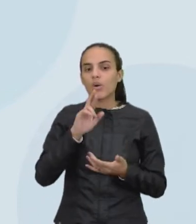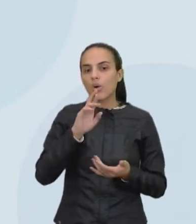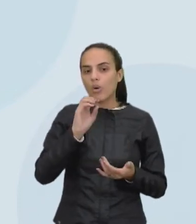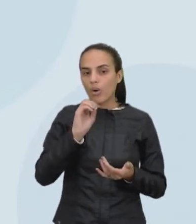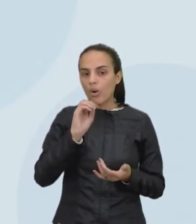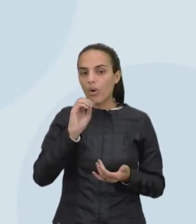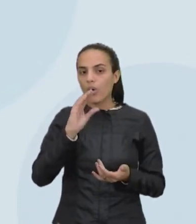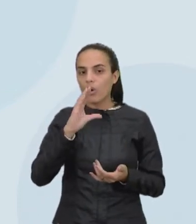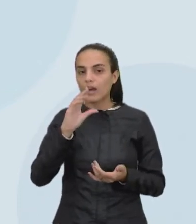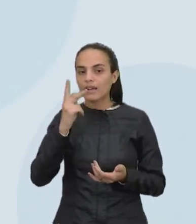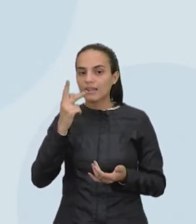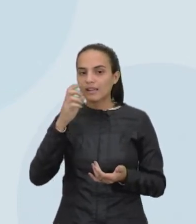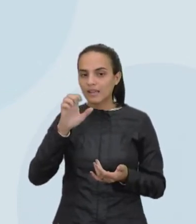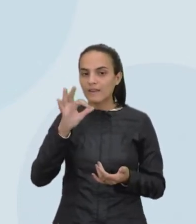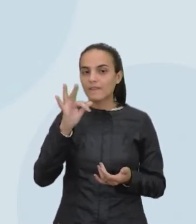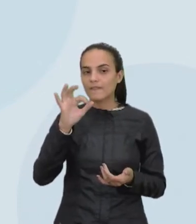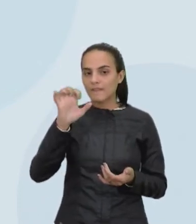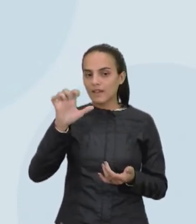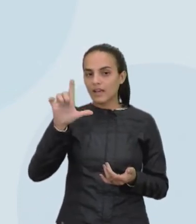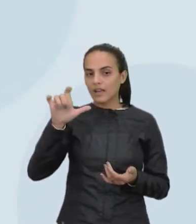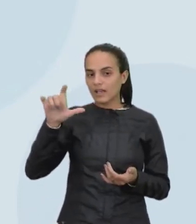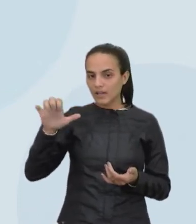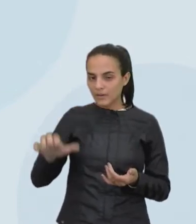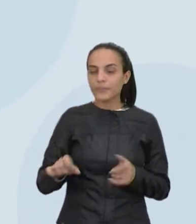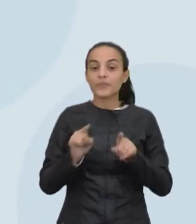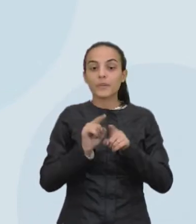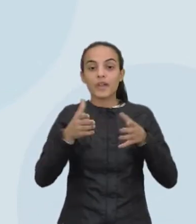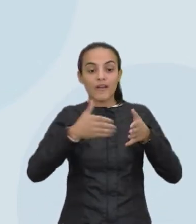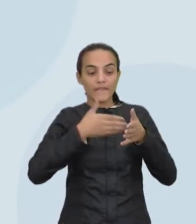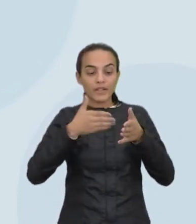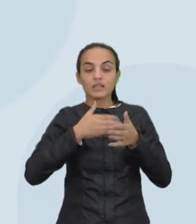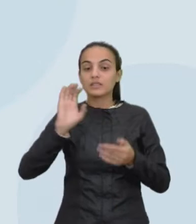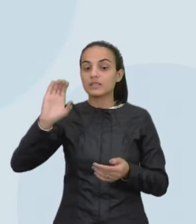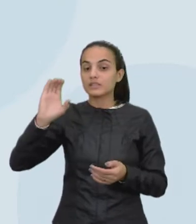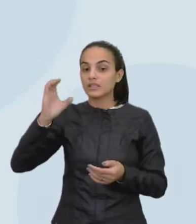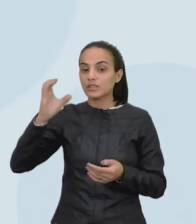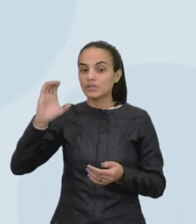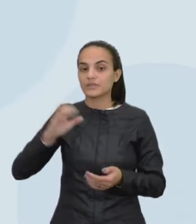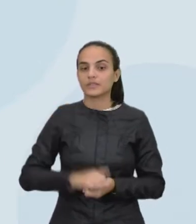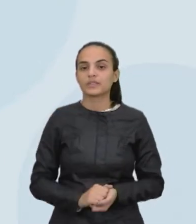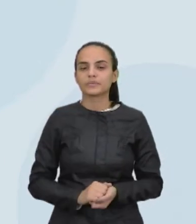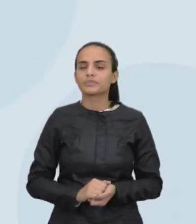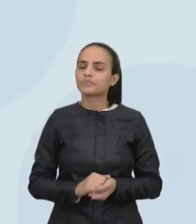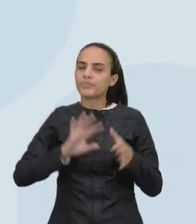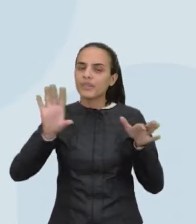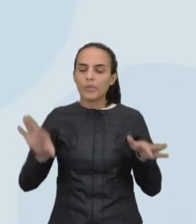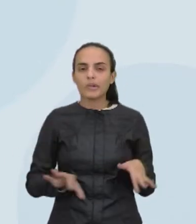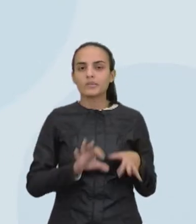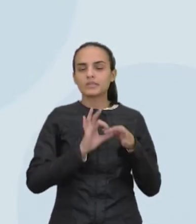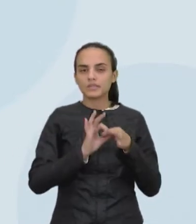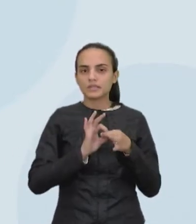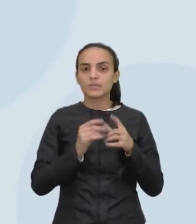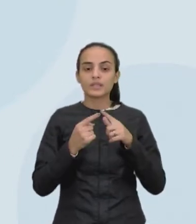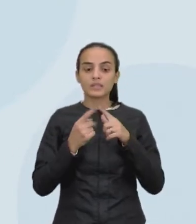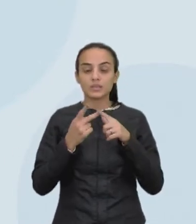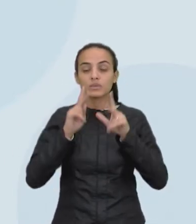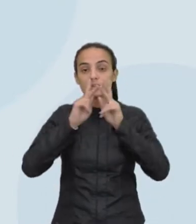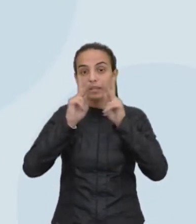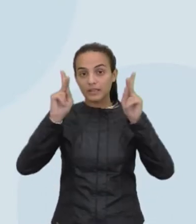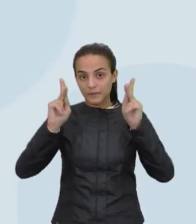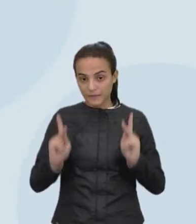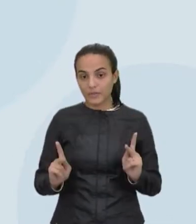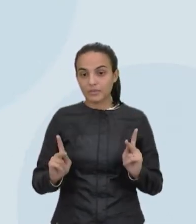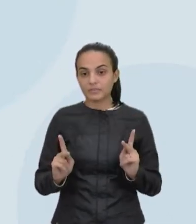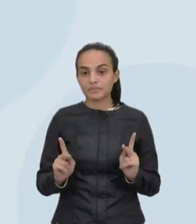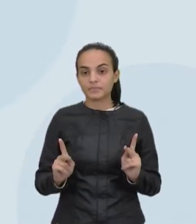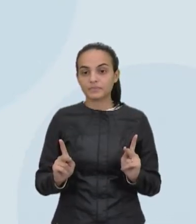Foundation e a gente tem a revista científica The Lancet. Com a união, né, dessas duas plataformas